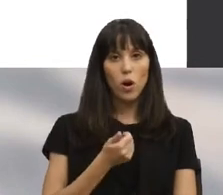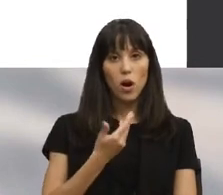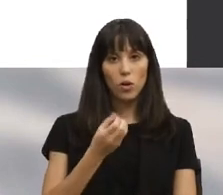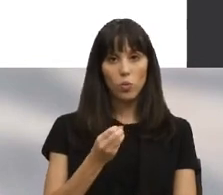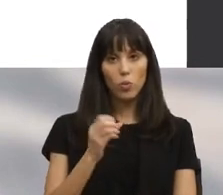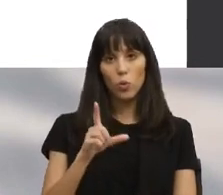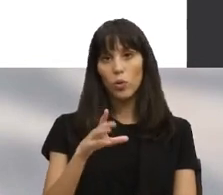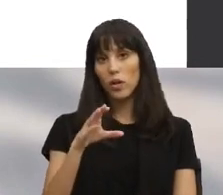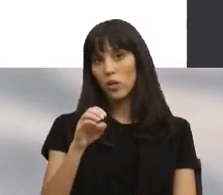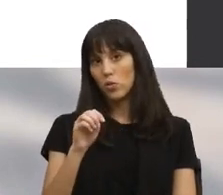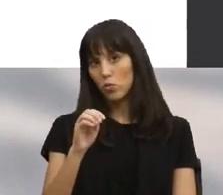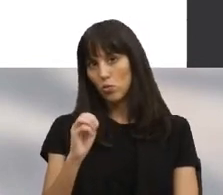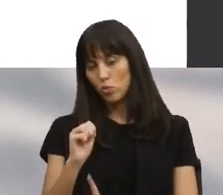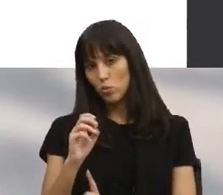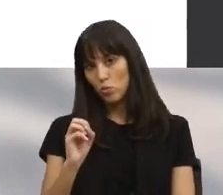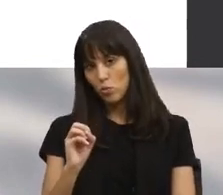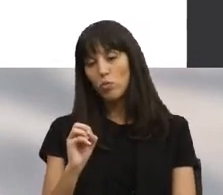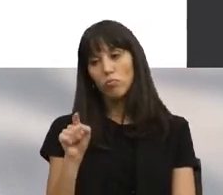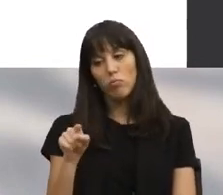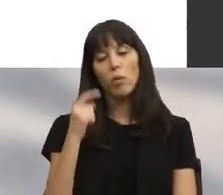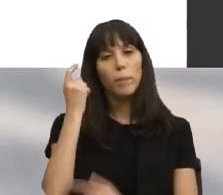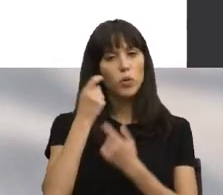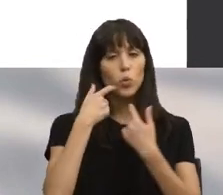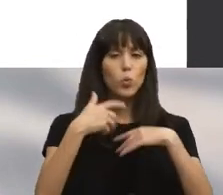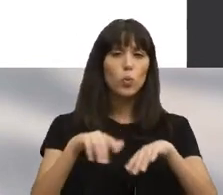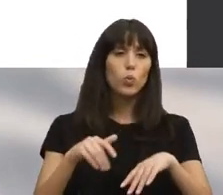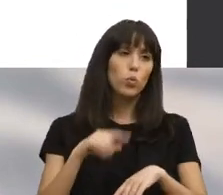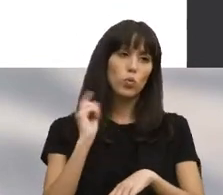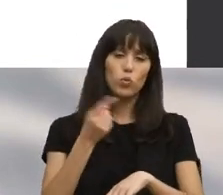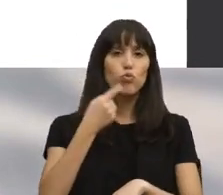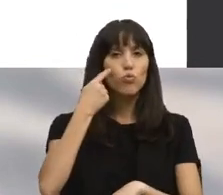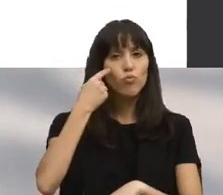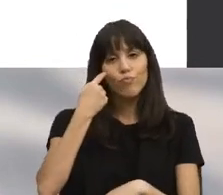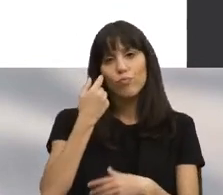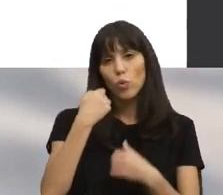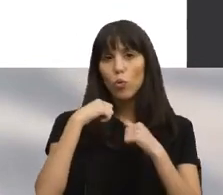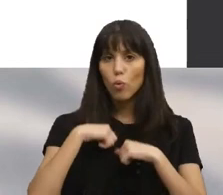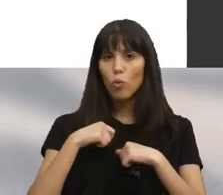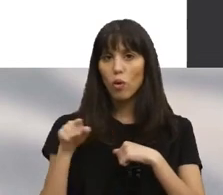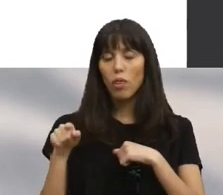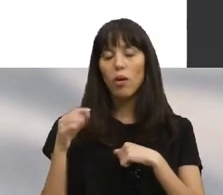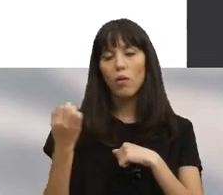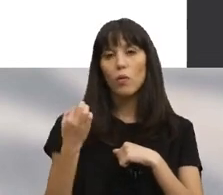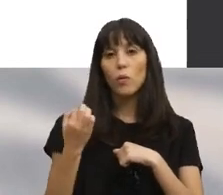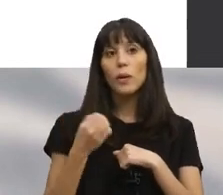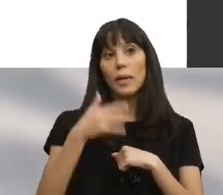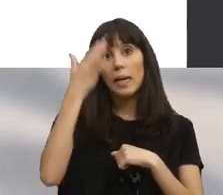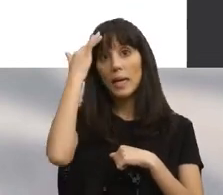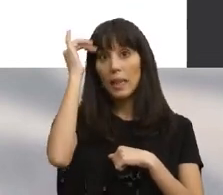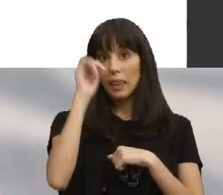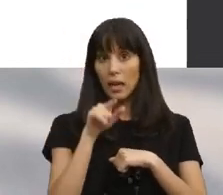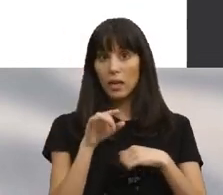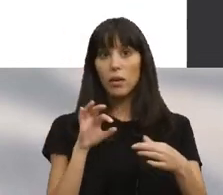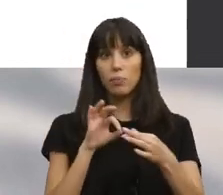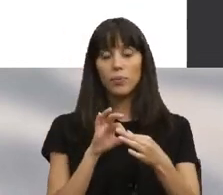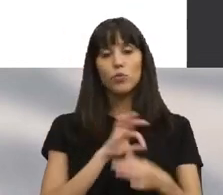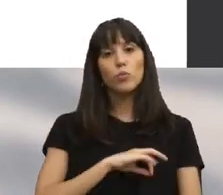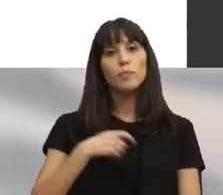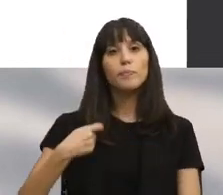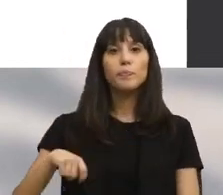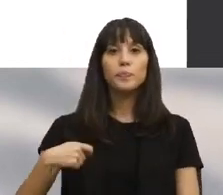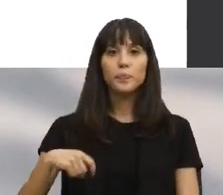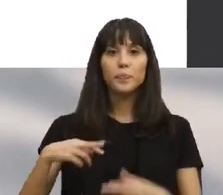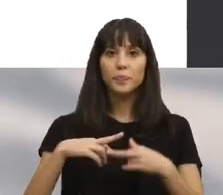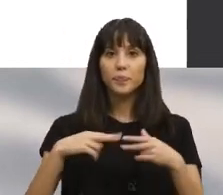modernidade. Eu penso que todos concordamos com isto. Esta ideia é uma ideia que o Sr. Presidente da